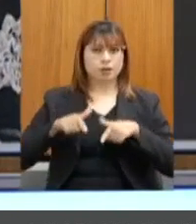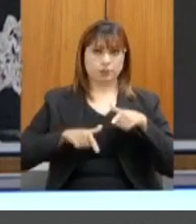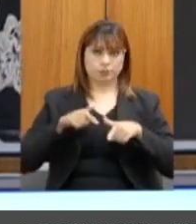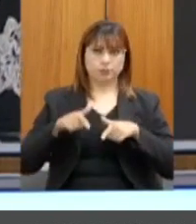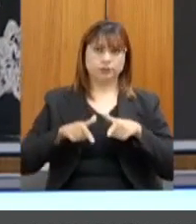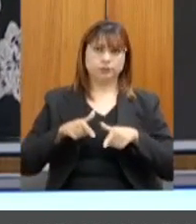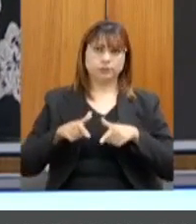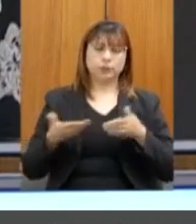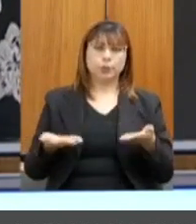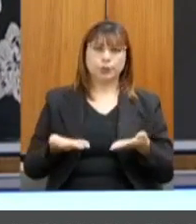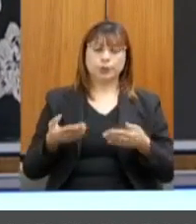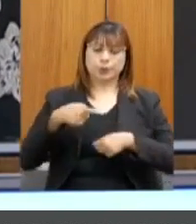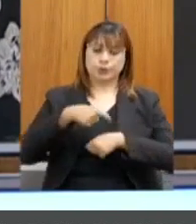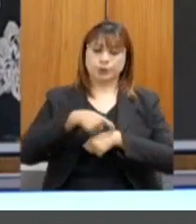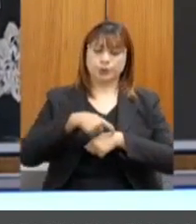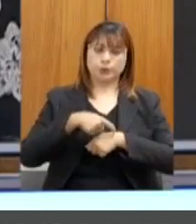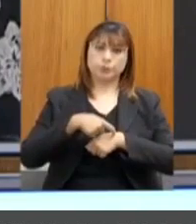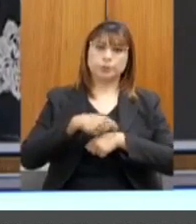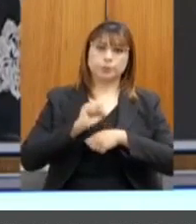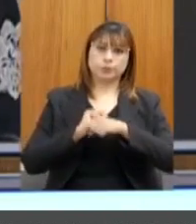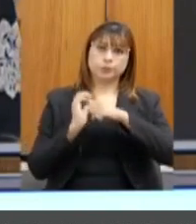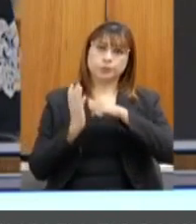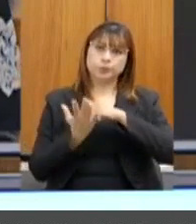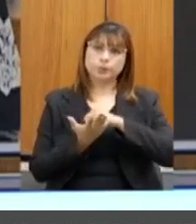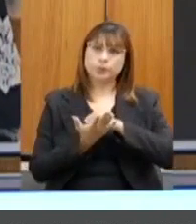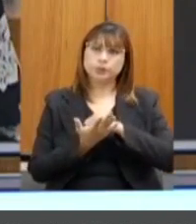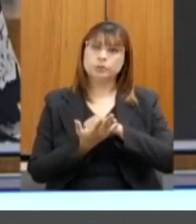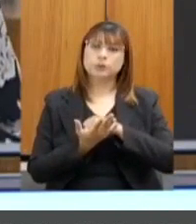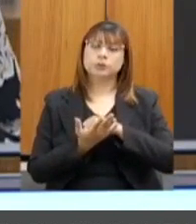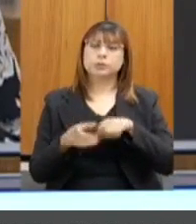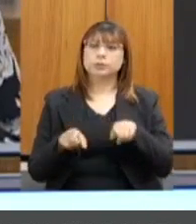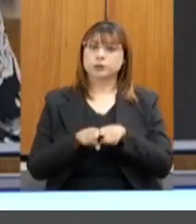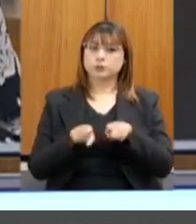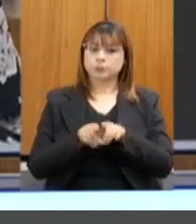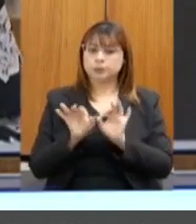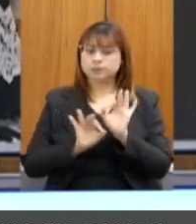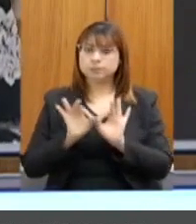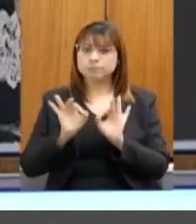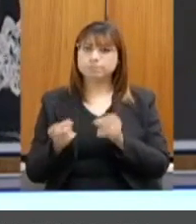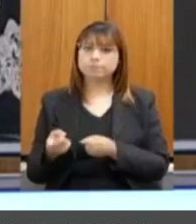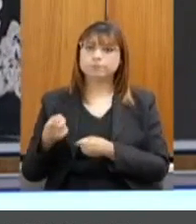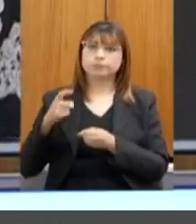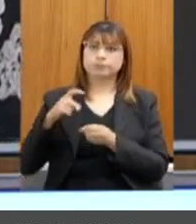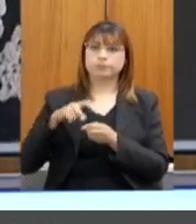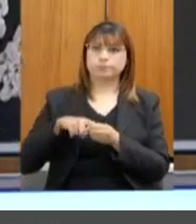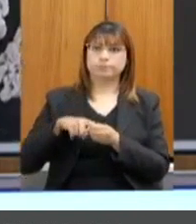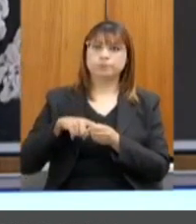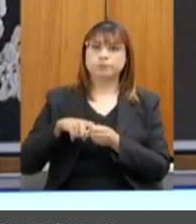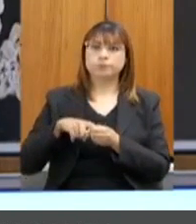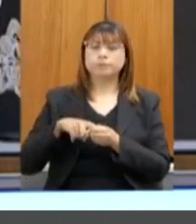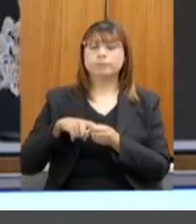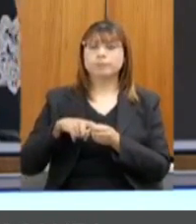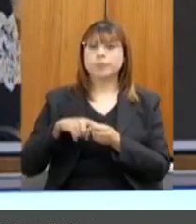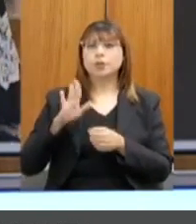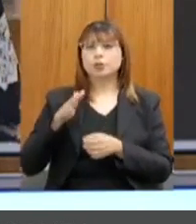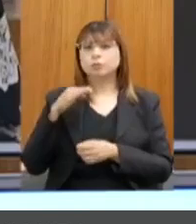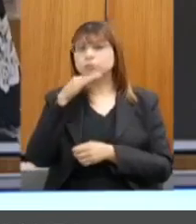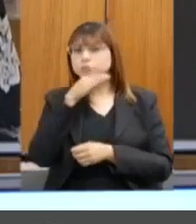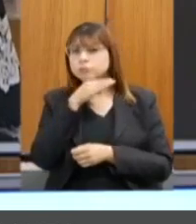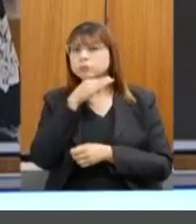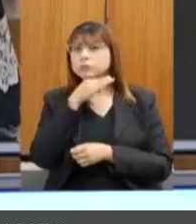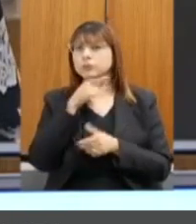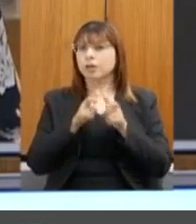esse momento de pandemia e também o preparo para a retomada. Nós já observamos um